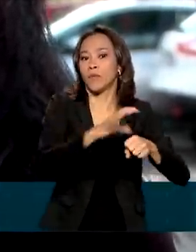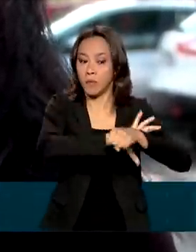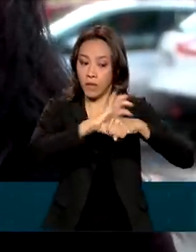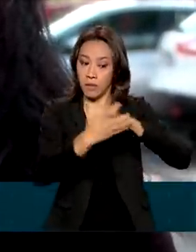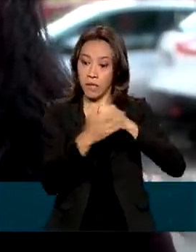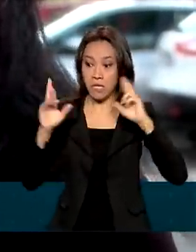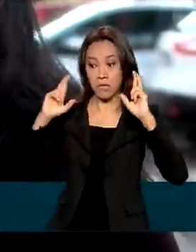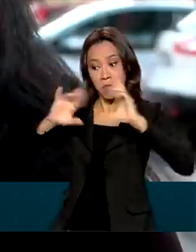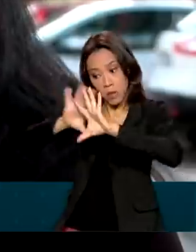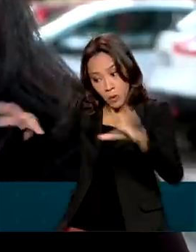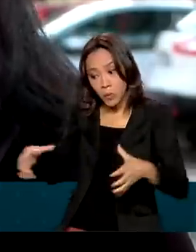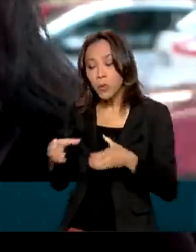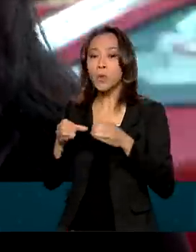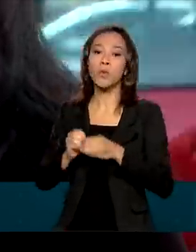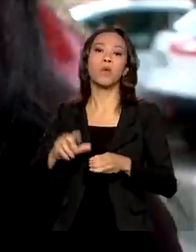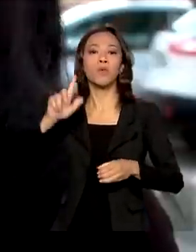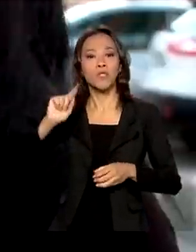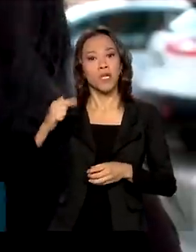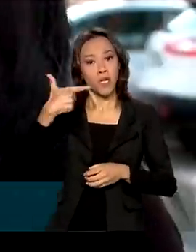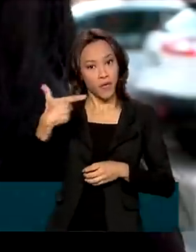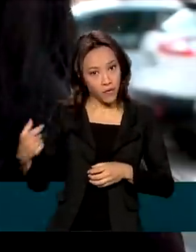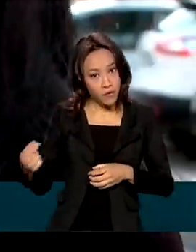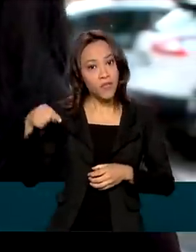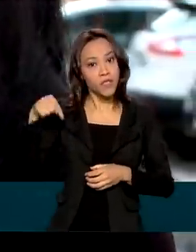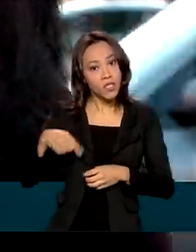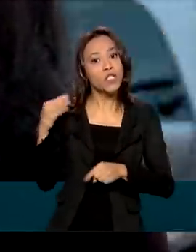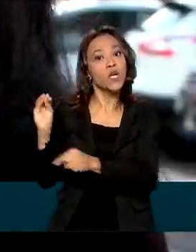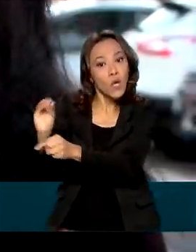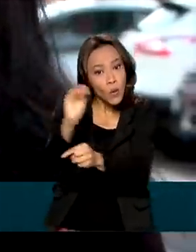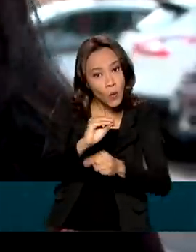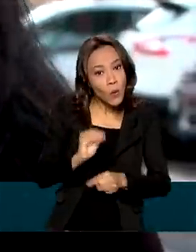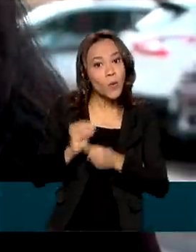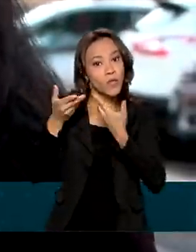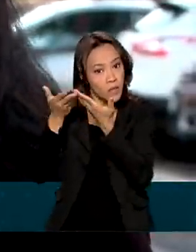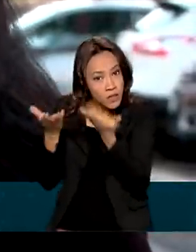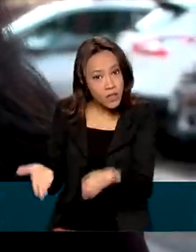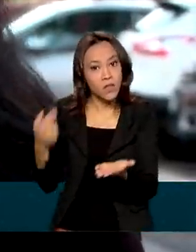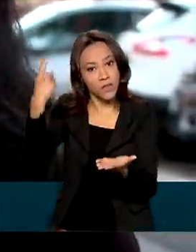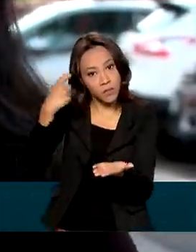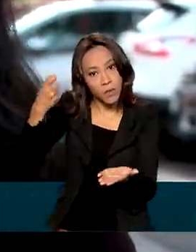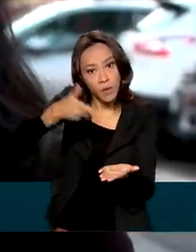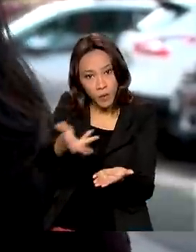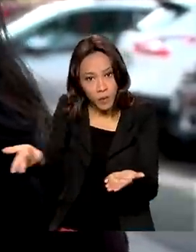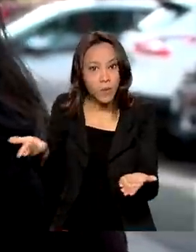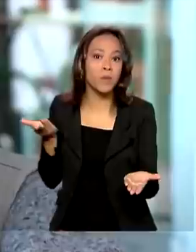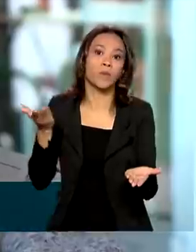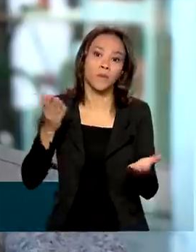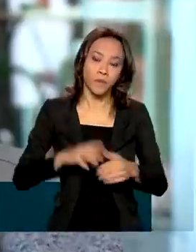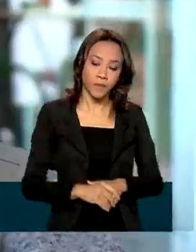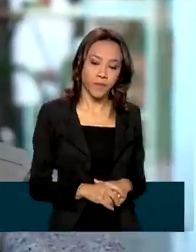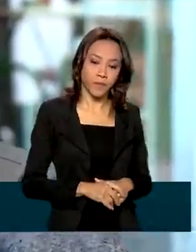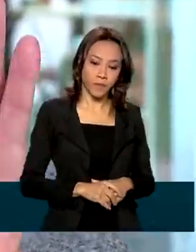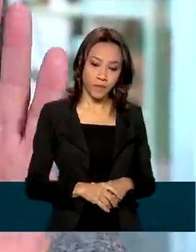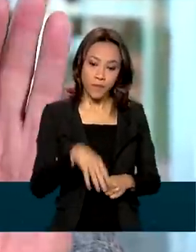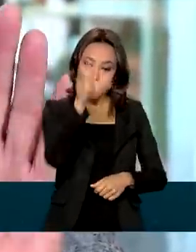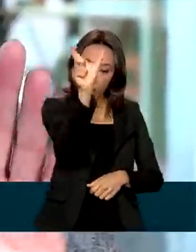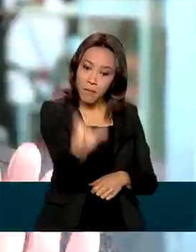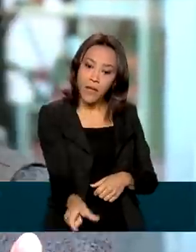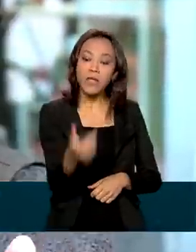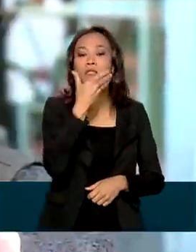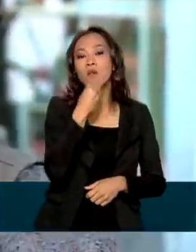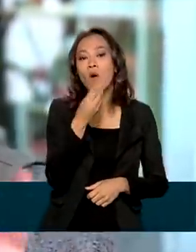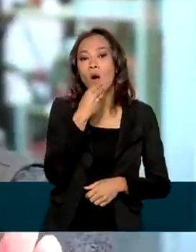G20 cuide disso. A coisa que me preocupa muito é o clima, porque o clima está sofrendo muito. Para o aposentado